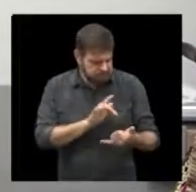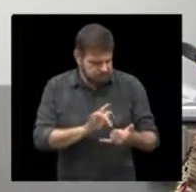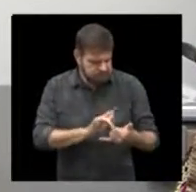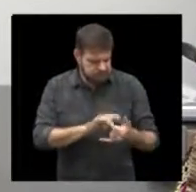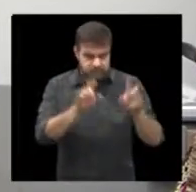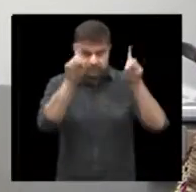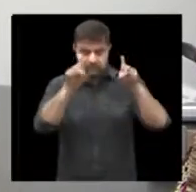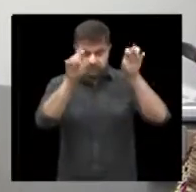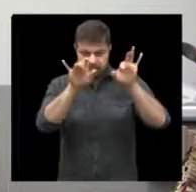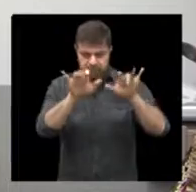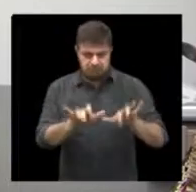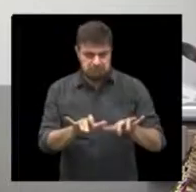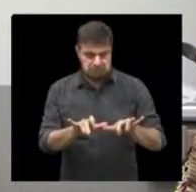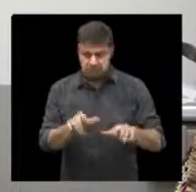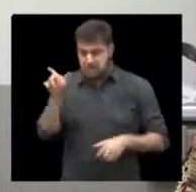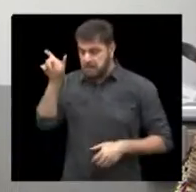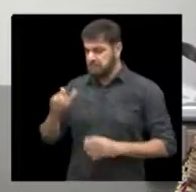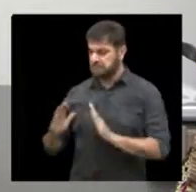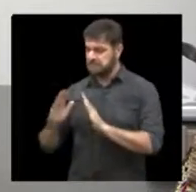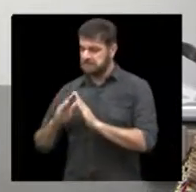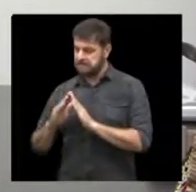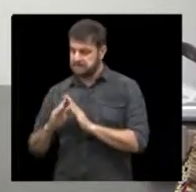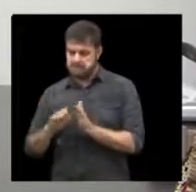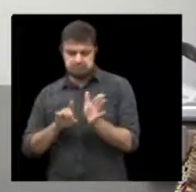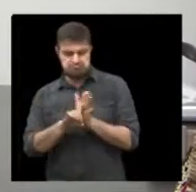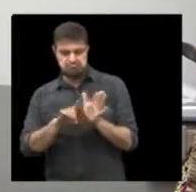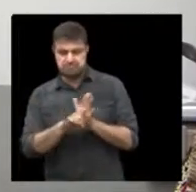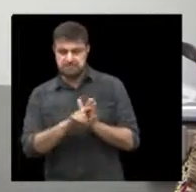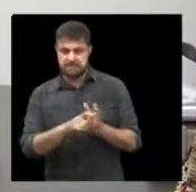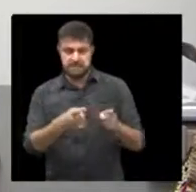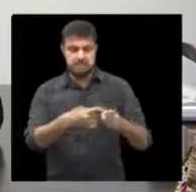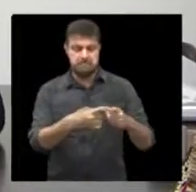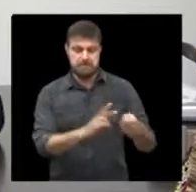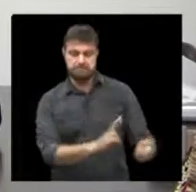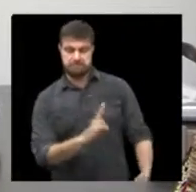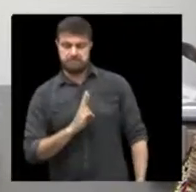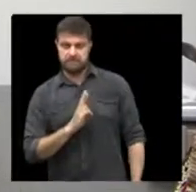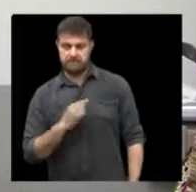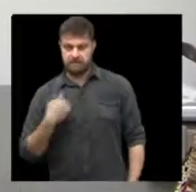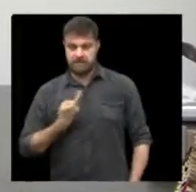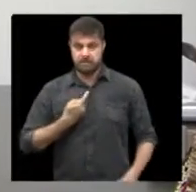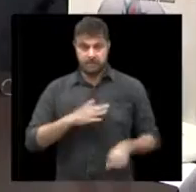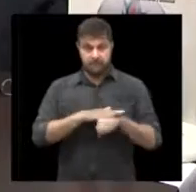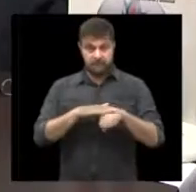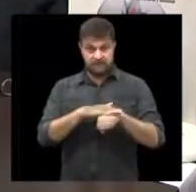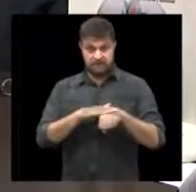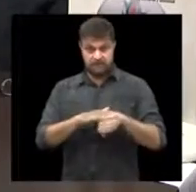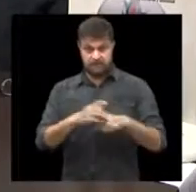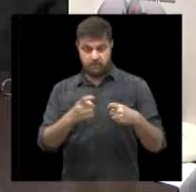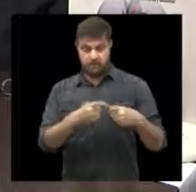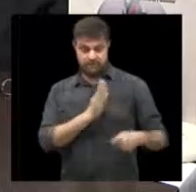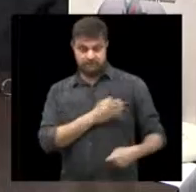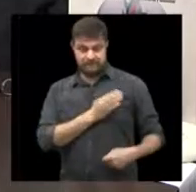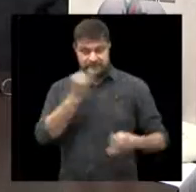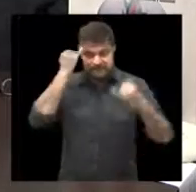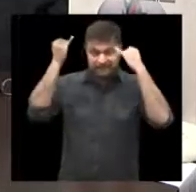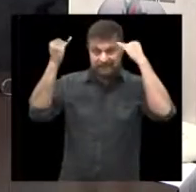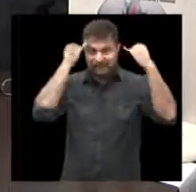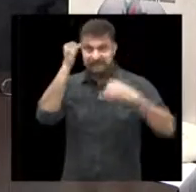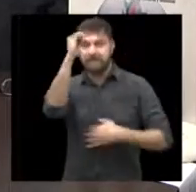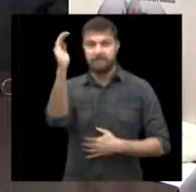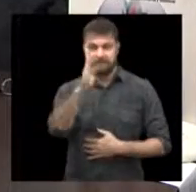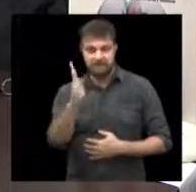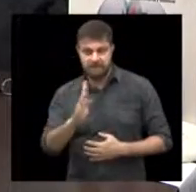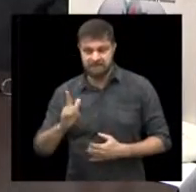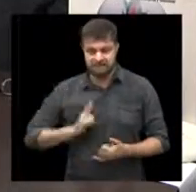computador, no aconchego do celular. Estamos conversando com o cardiologista Carlos Camargo, criador, que trouxe aqui para o Brasil esse